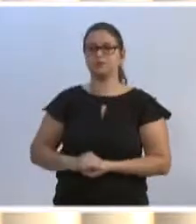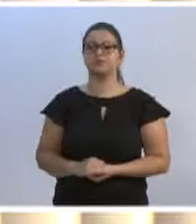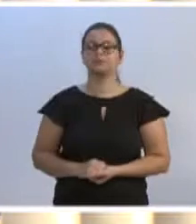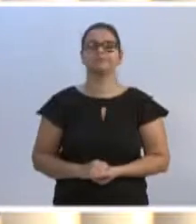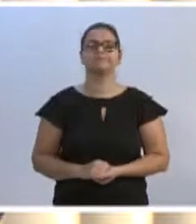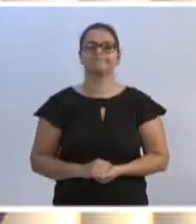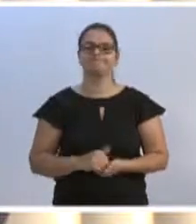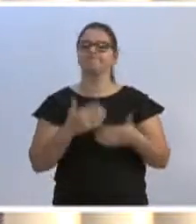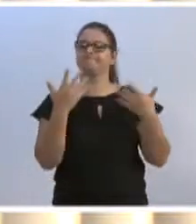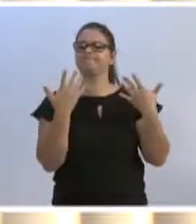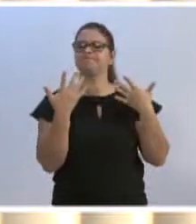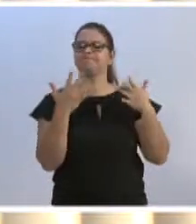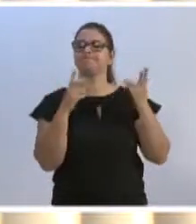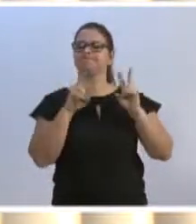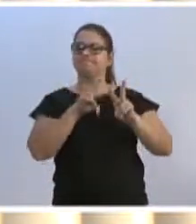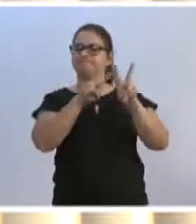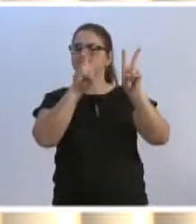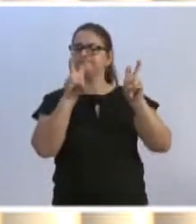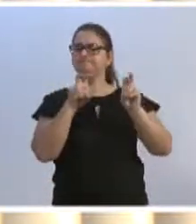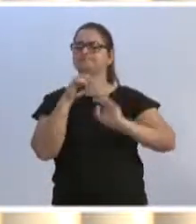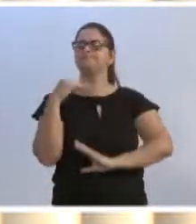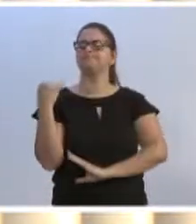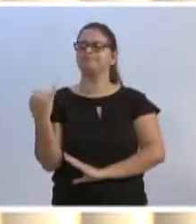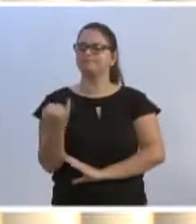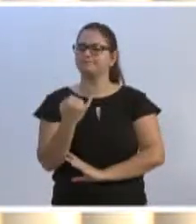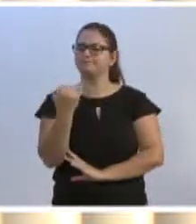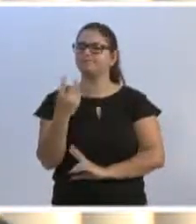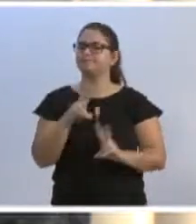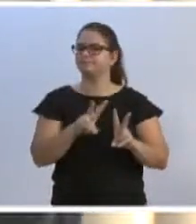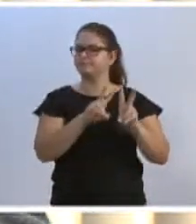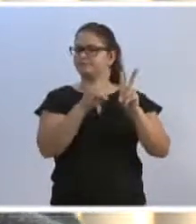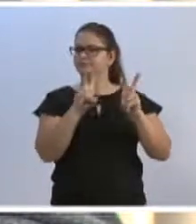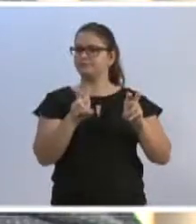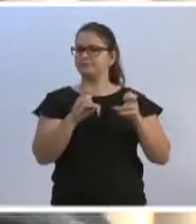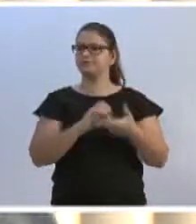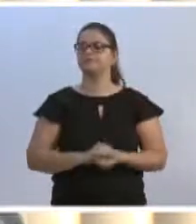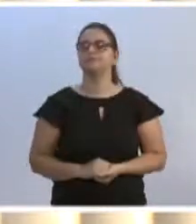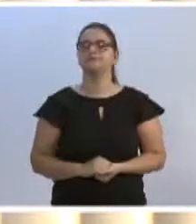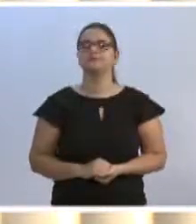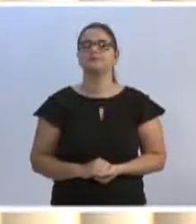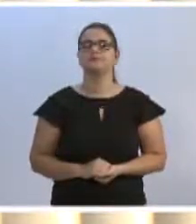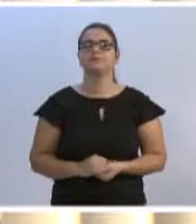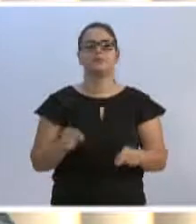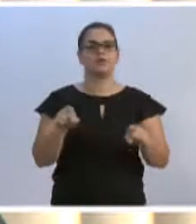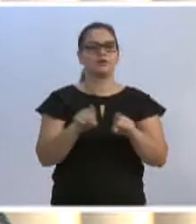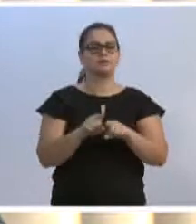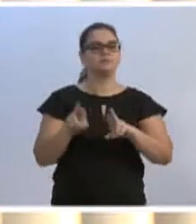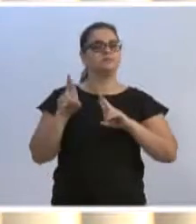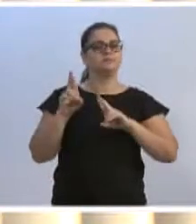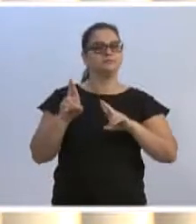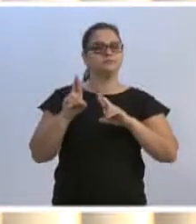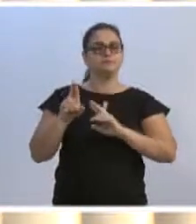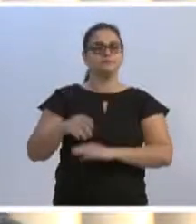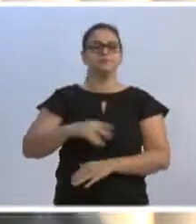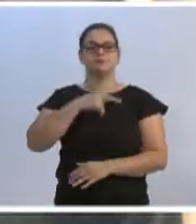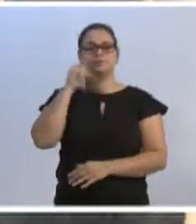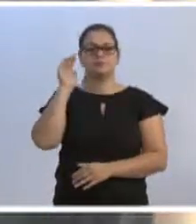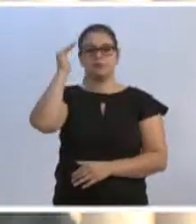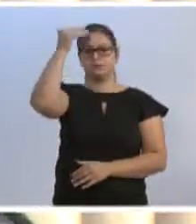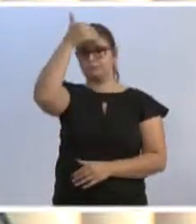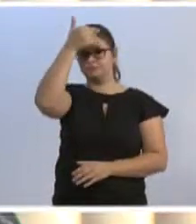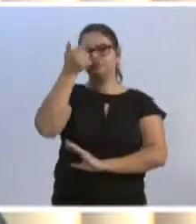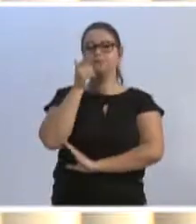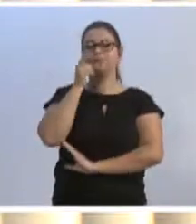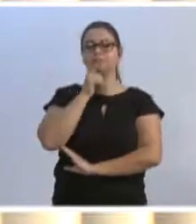Parabéns por trazer esse tema, muito importante esse tema. Inclusive, tomara que o nosso prefeito consiga,